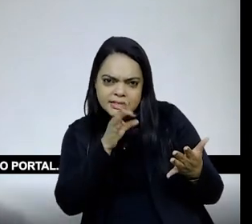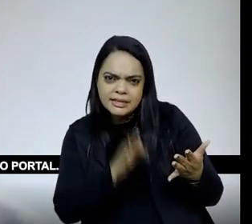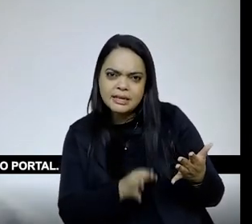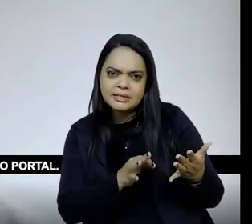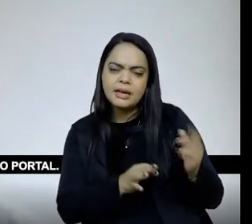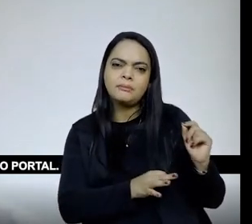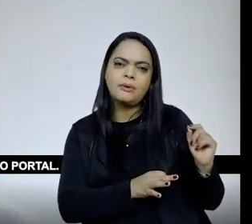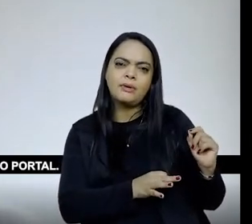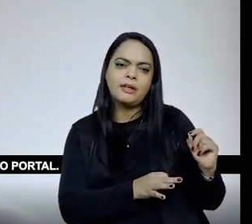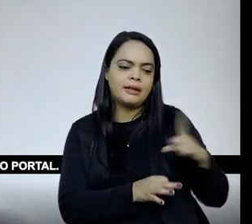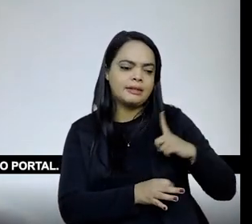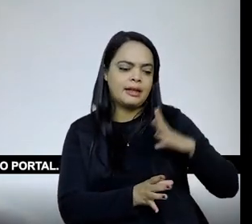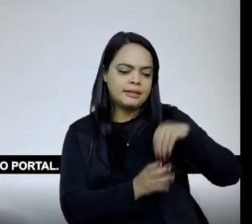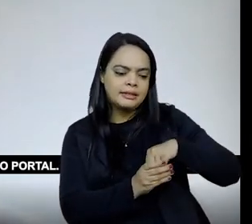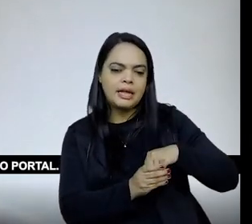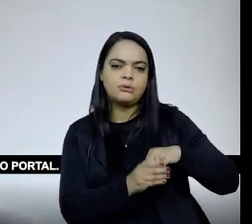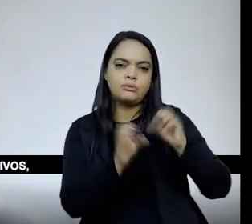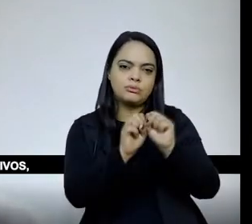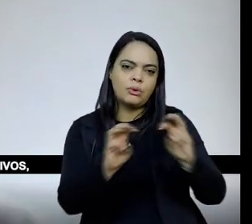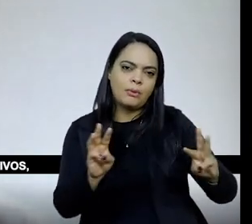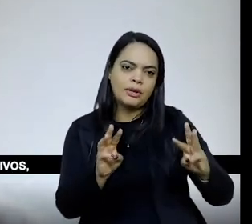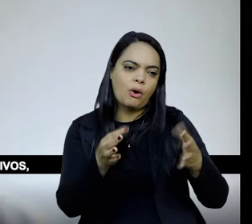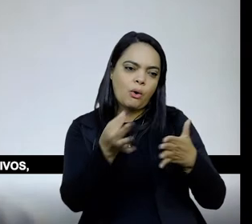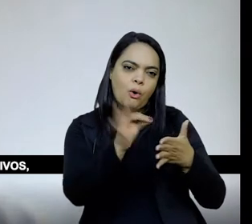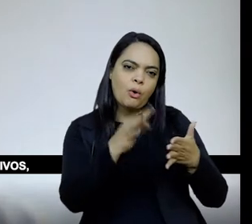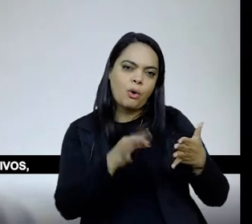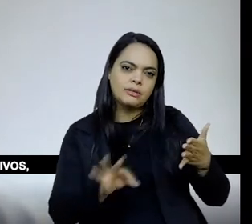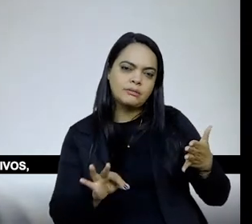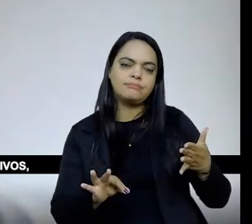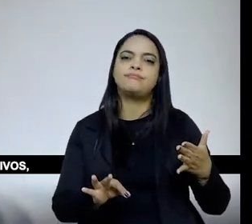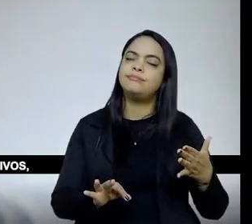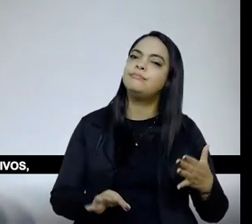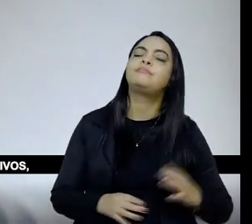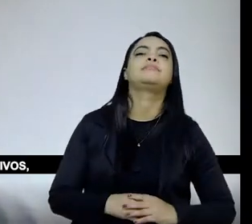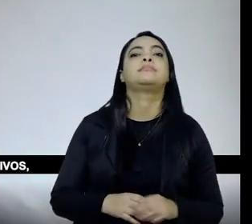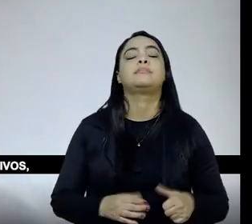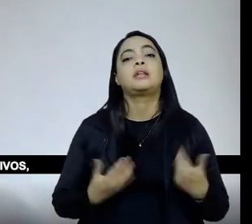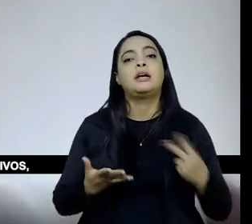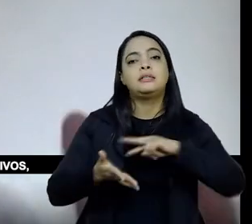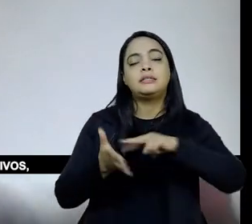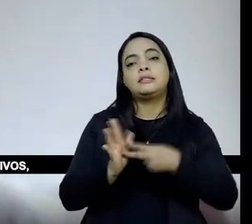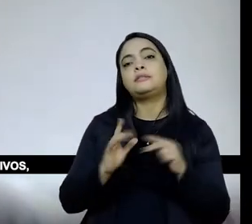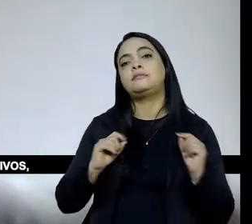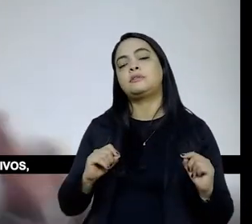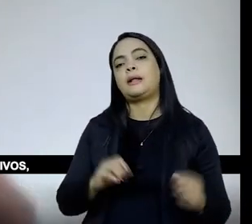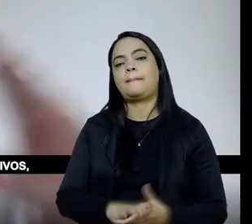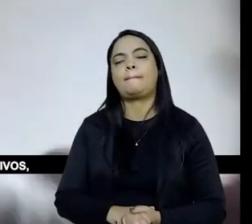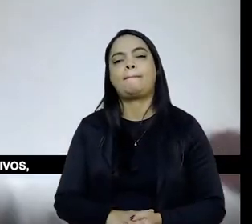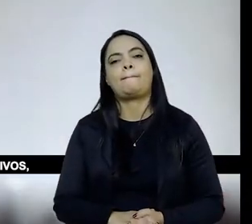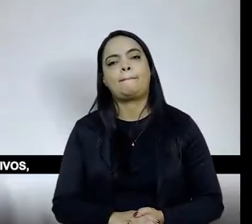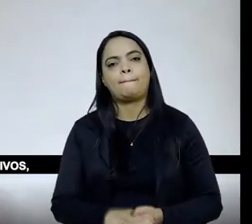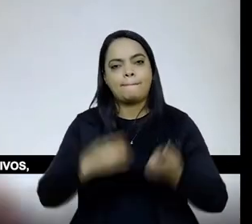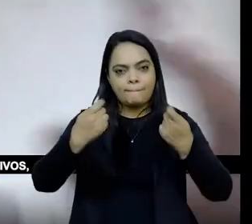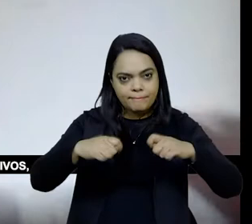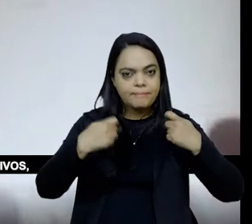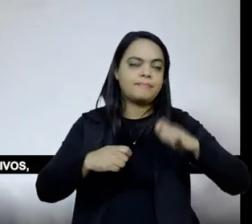autoajuste no interior do próprio portal. Isso significa também que a gente tem que